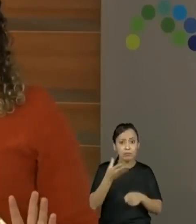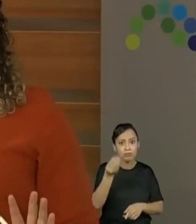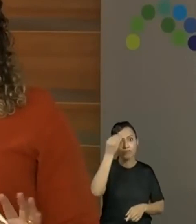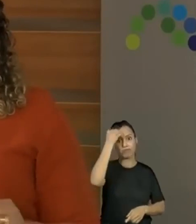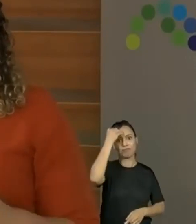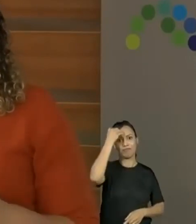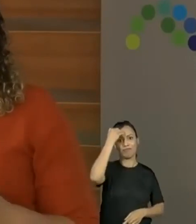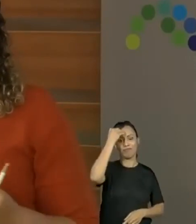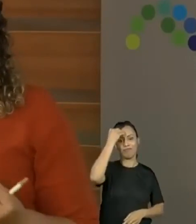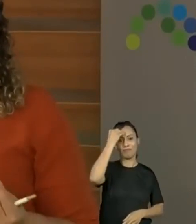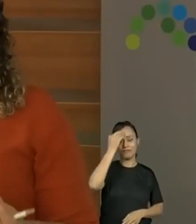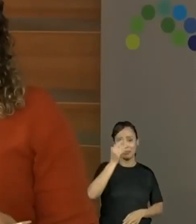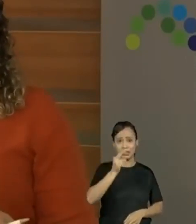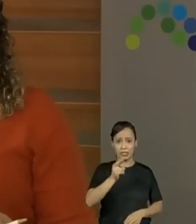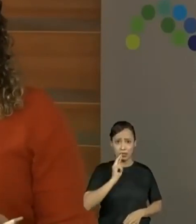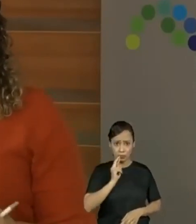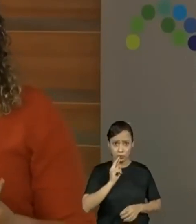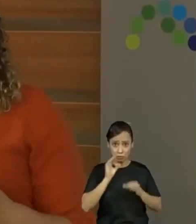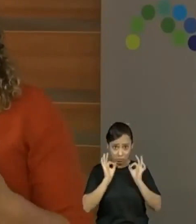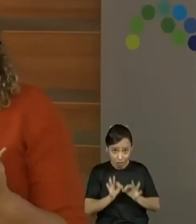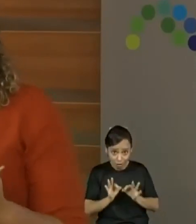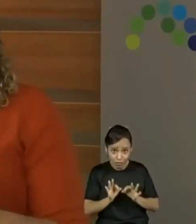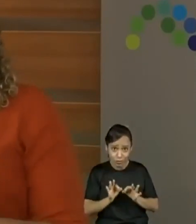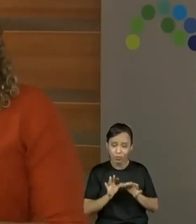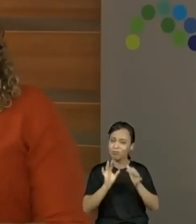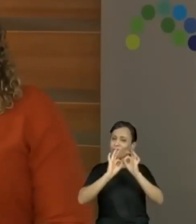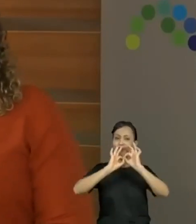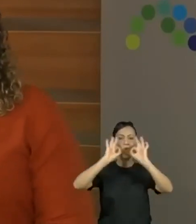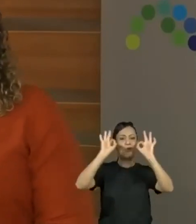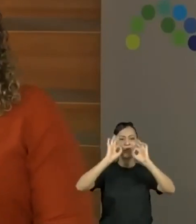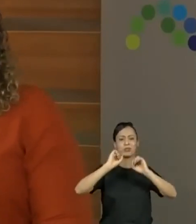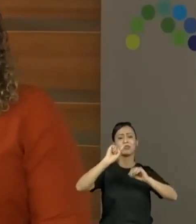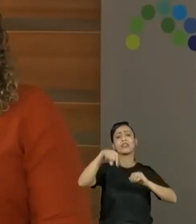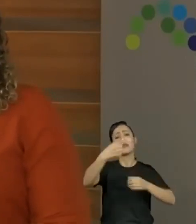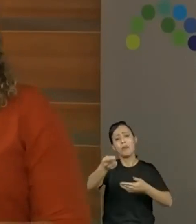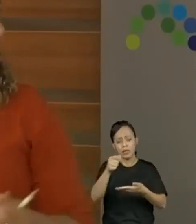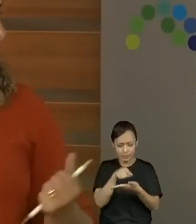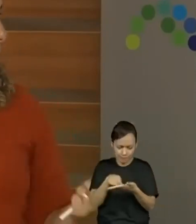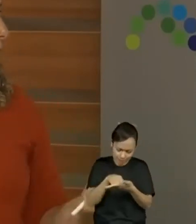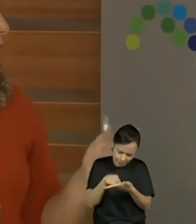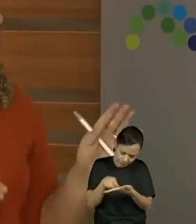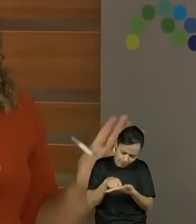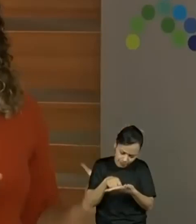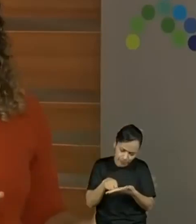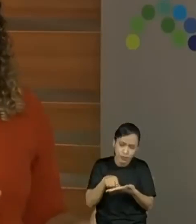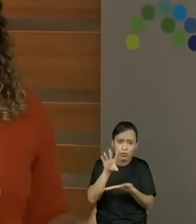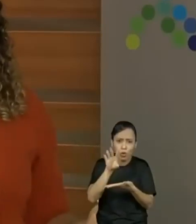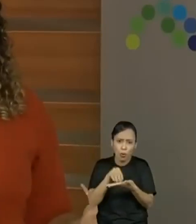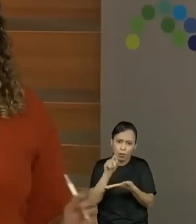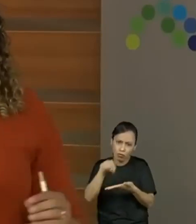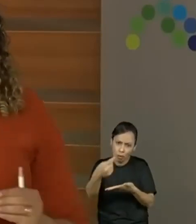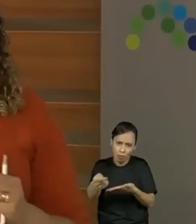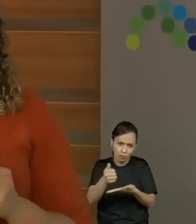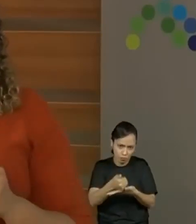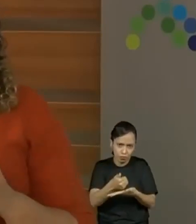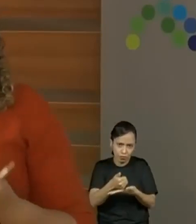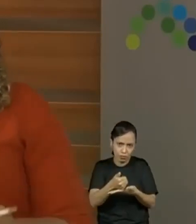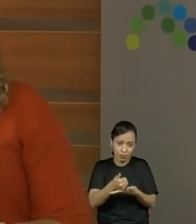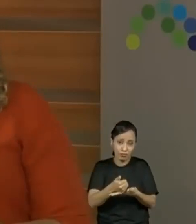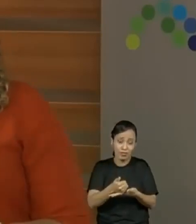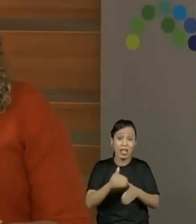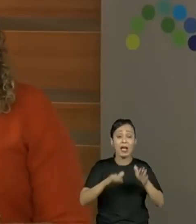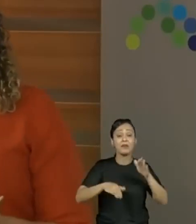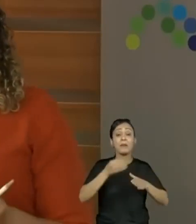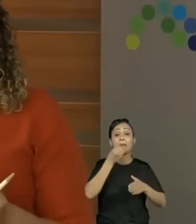corretamente, o objetivo já foi alcançado. Depois você registra aí no seu caderninho, tá bom? Ficou pequeno, por isso eu vou